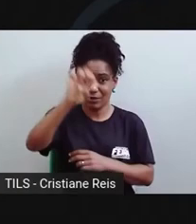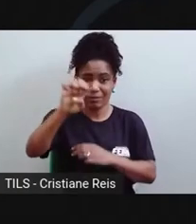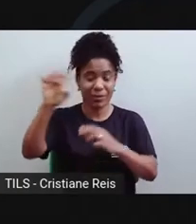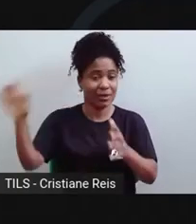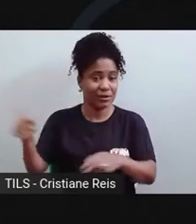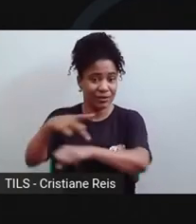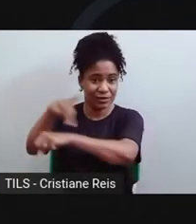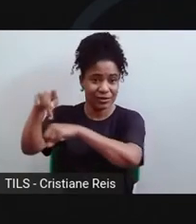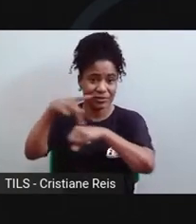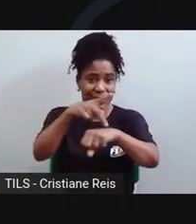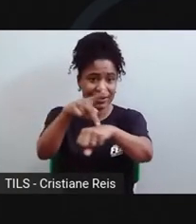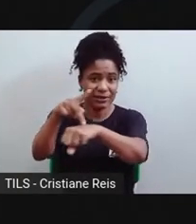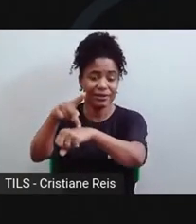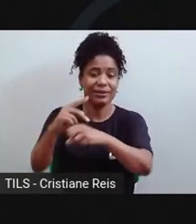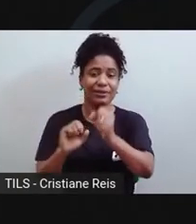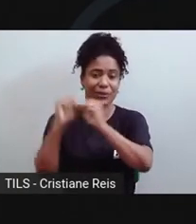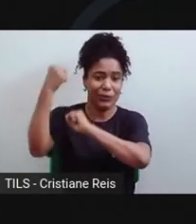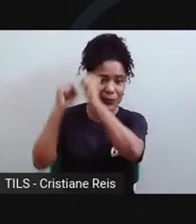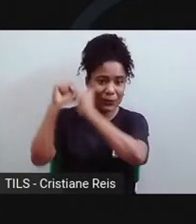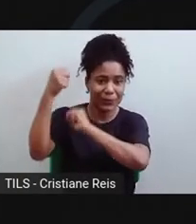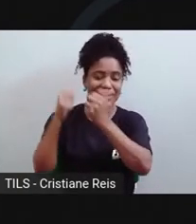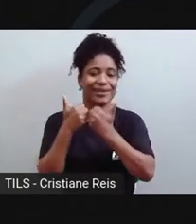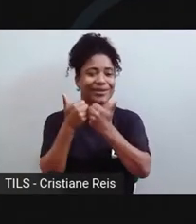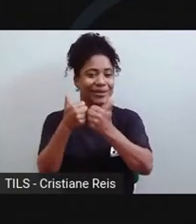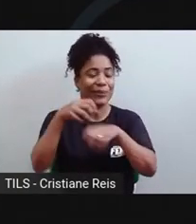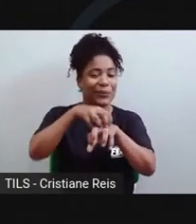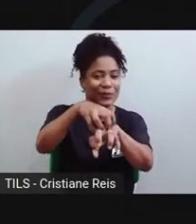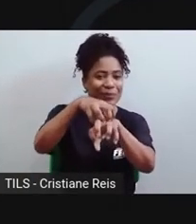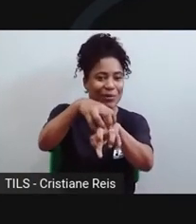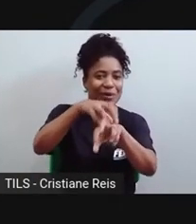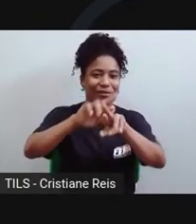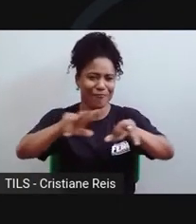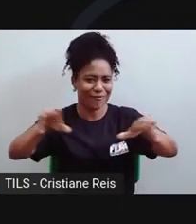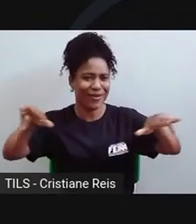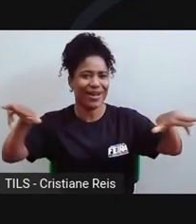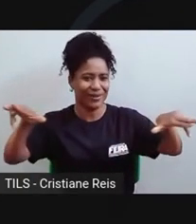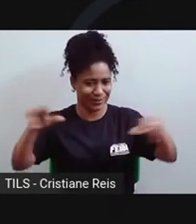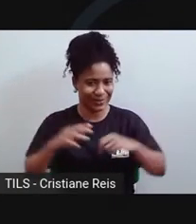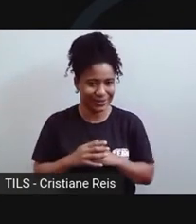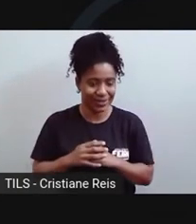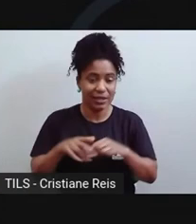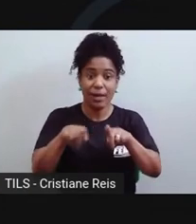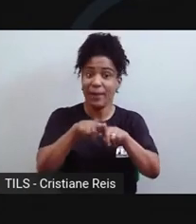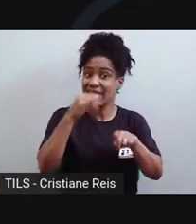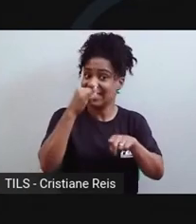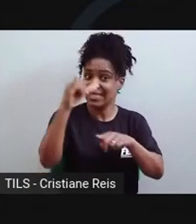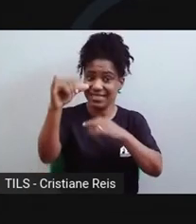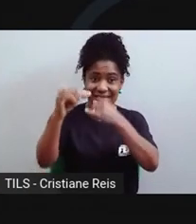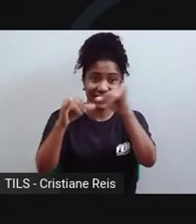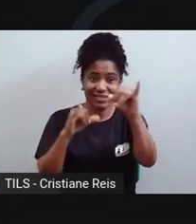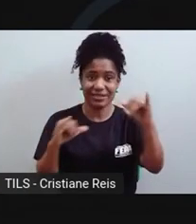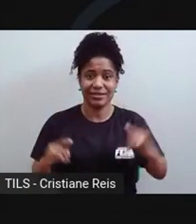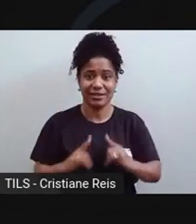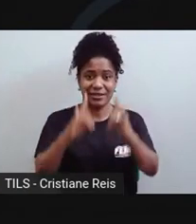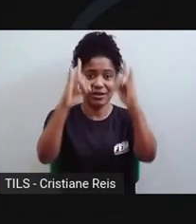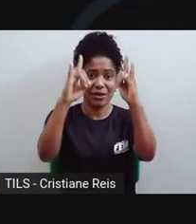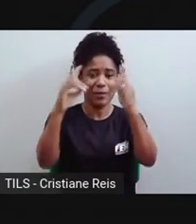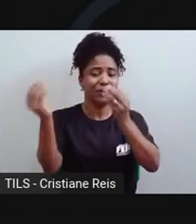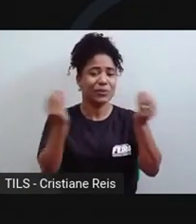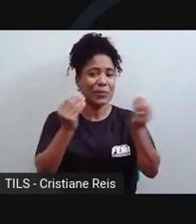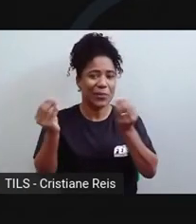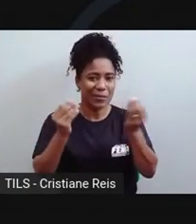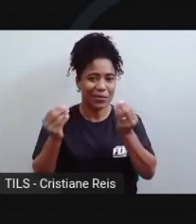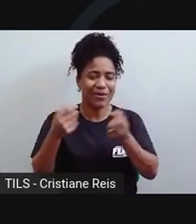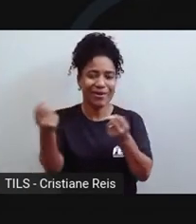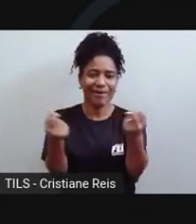energia, indústria, transportes e aquecimento de edifícios. Mas uma das resoluções mais duras é a de proibir a venda de